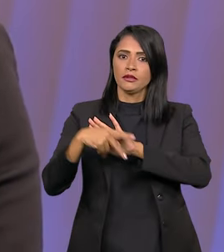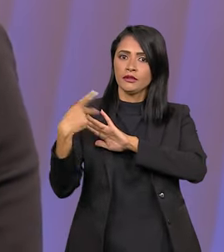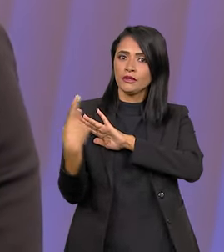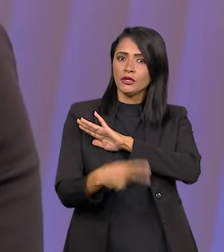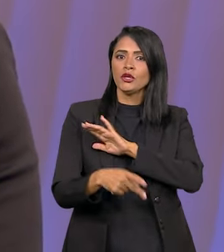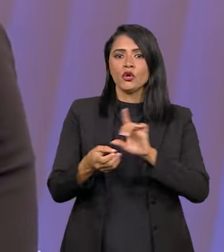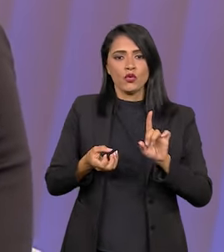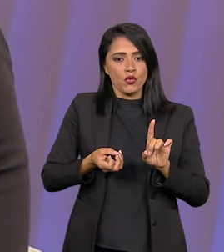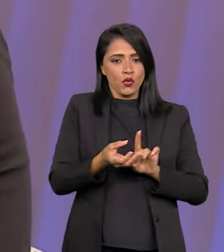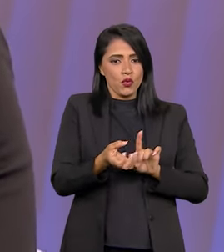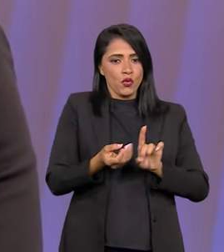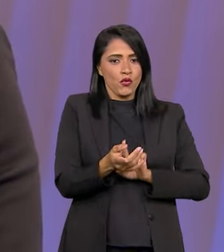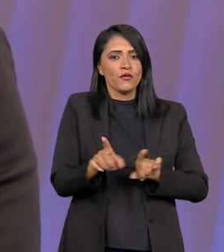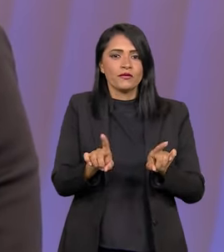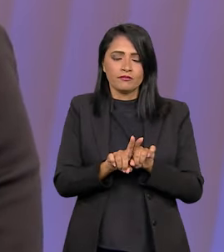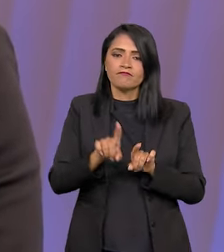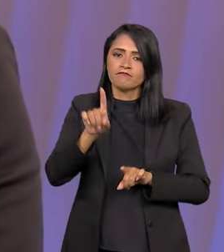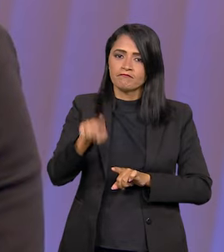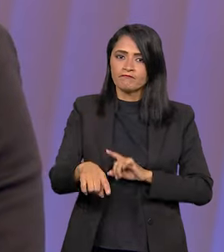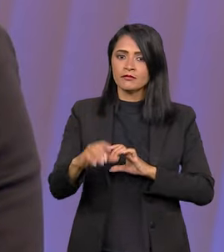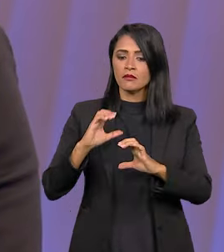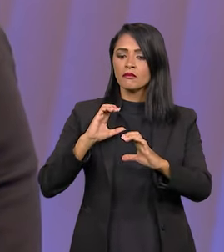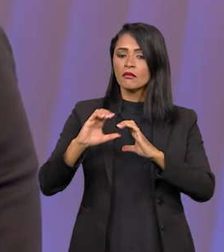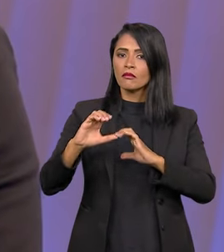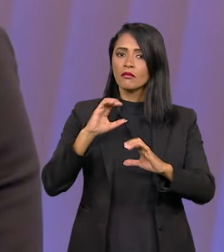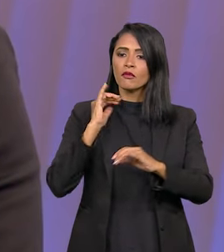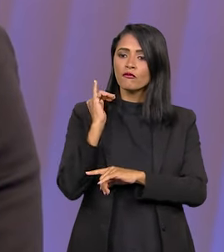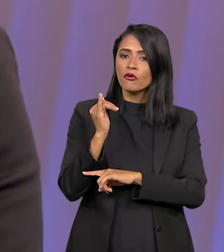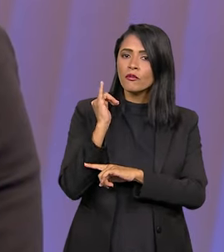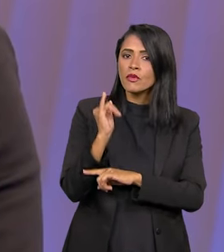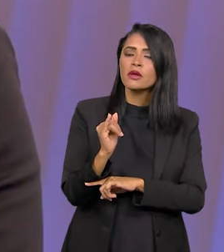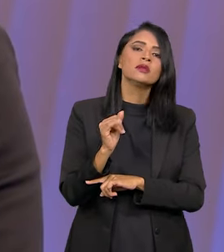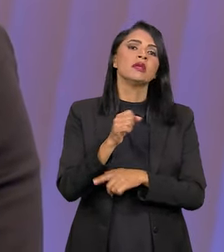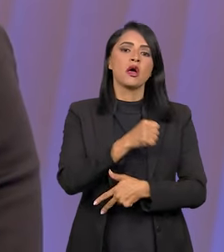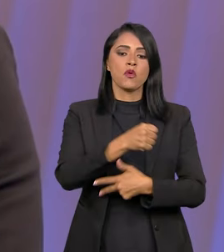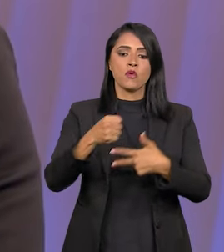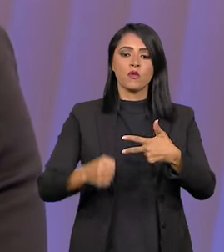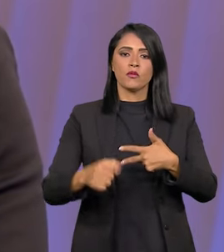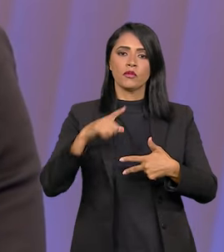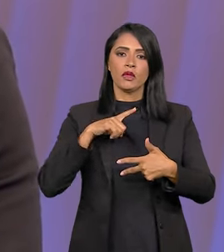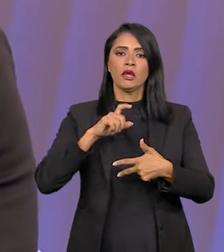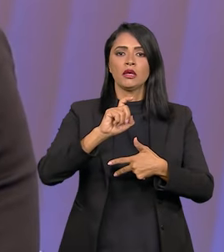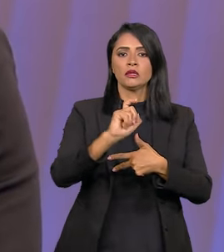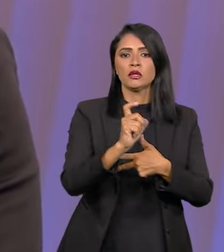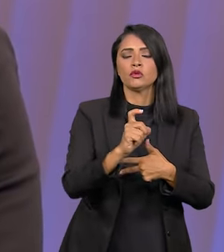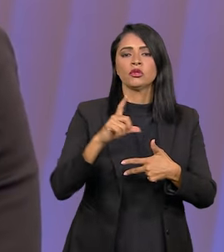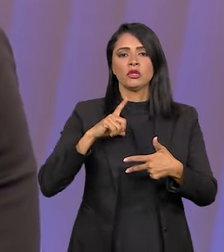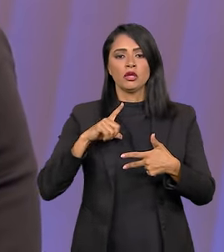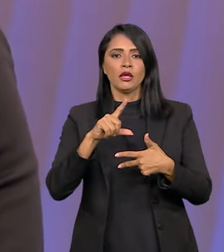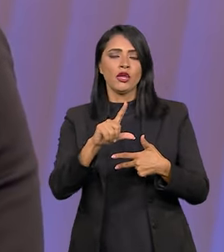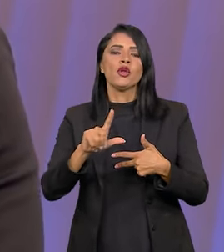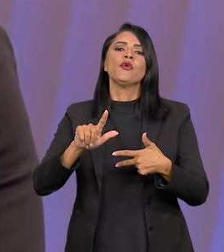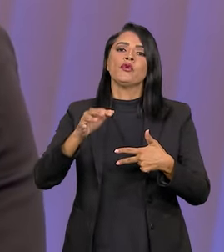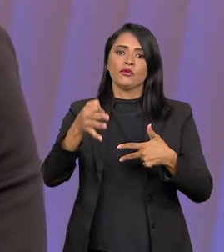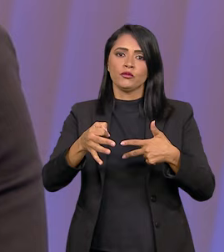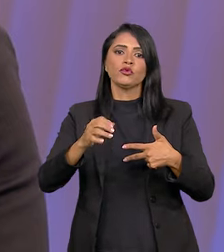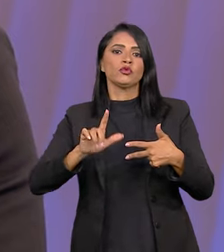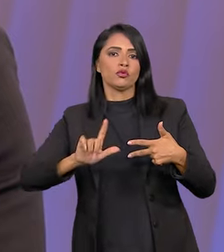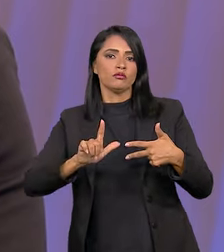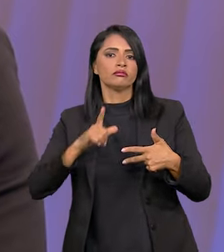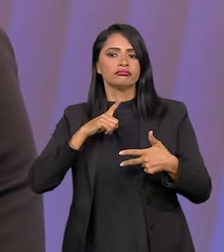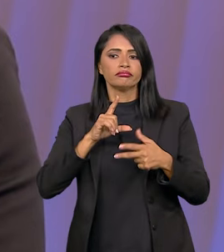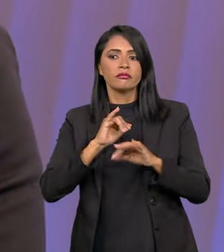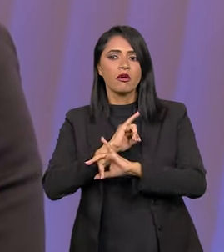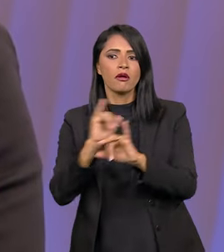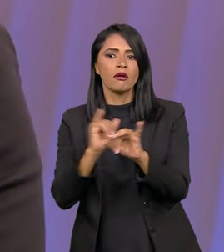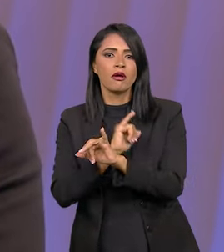e a própria aqui, Canal Gov, ou seja, a comunicação que os poderes instituídos, executivo, legislativo